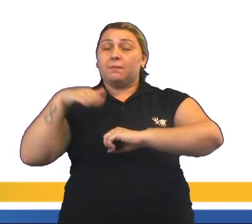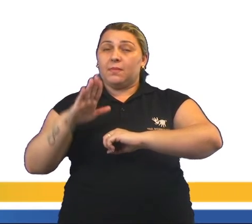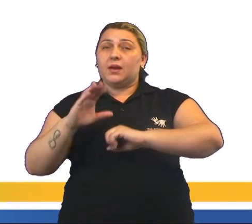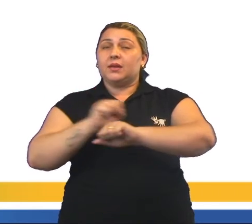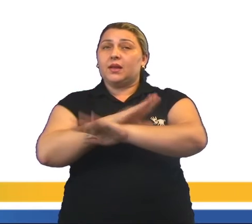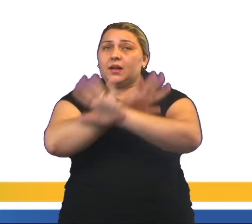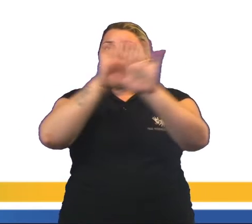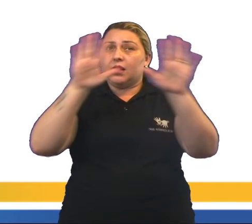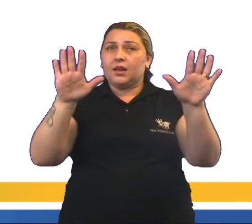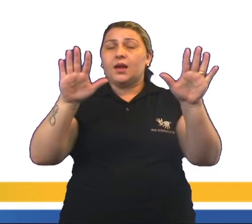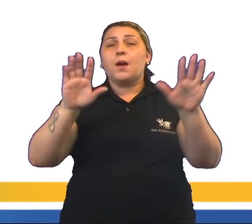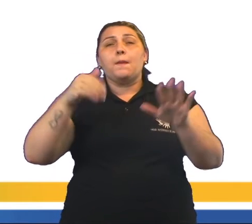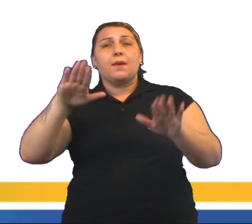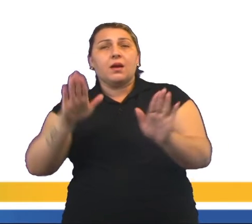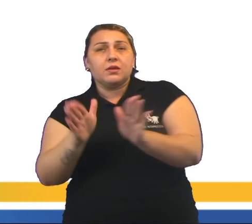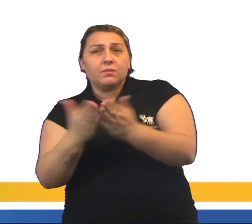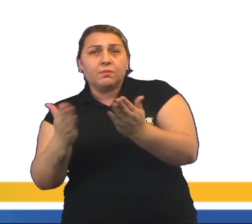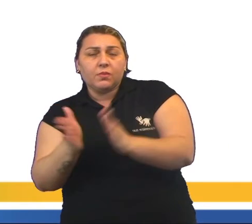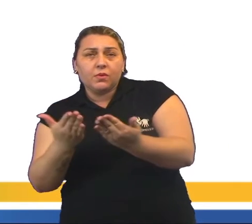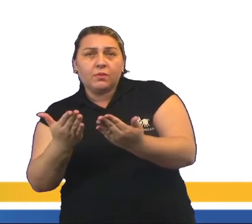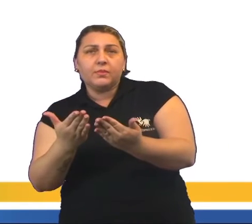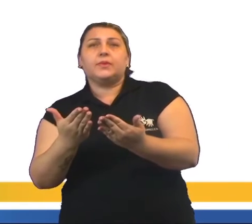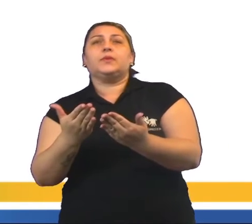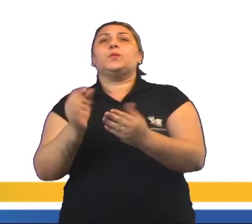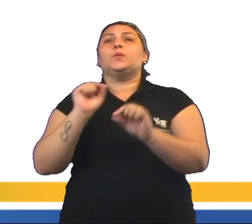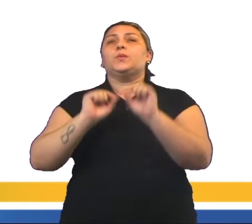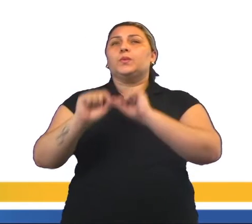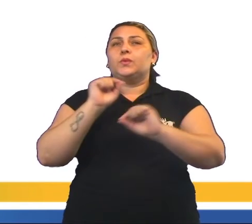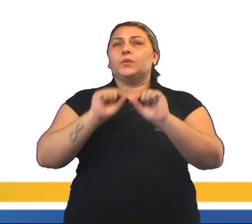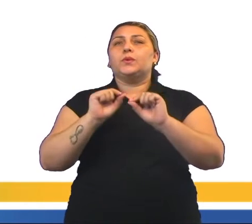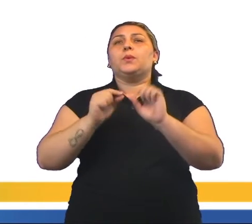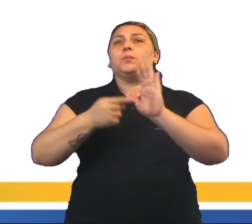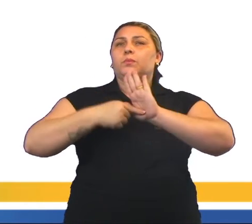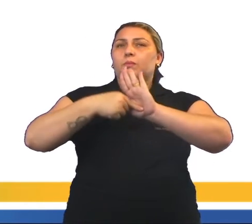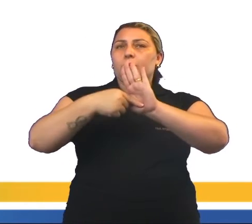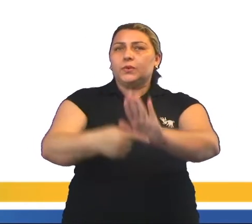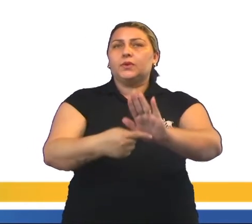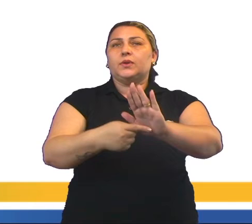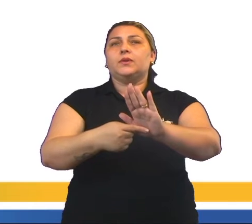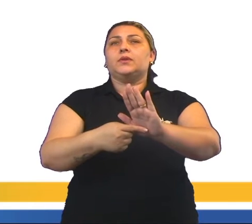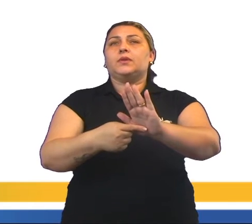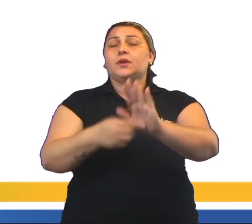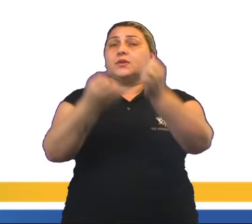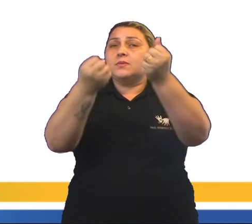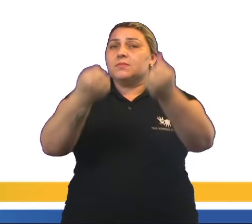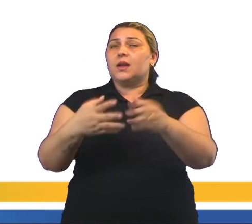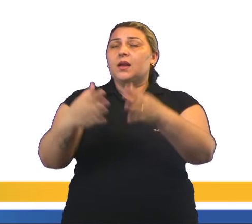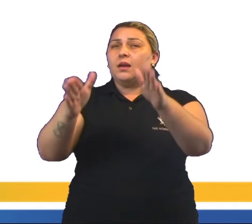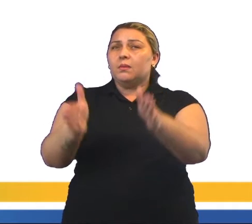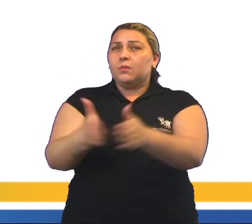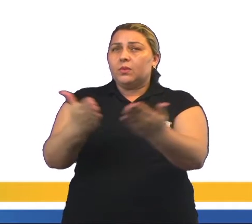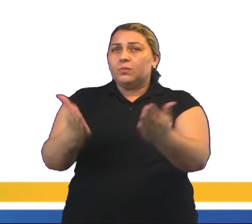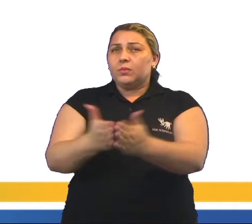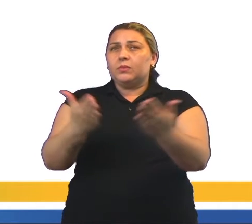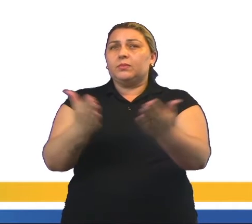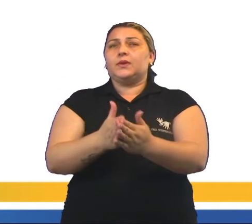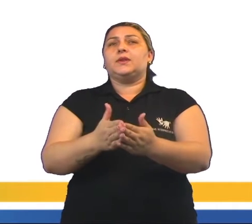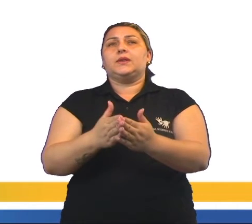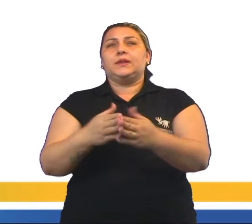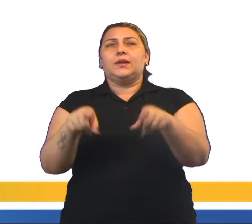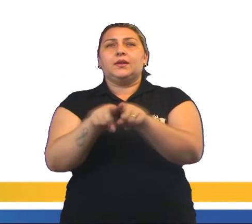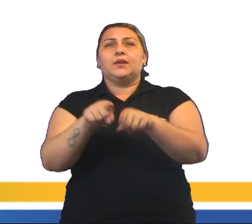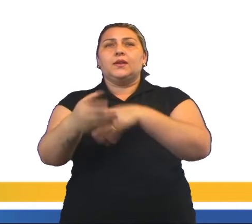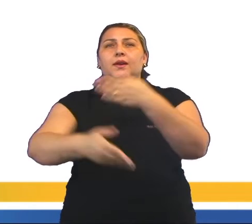evidente aos mais pobres. Um dos fatores indicativos para definir a pobreza extrema